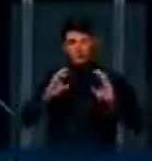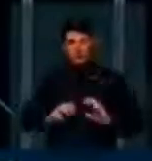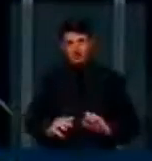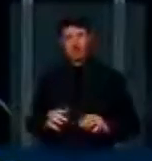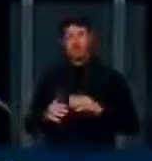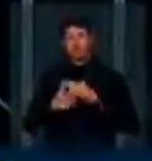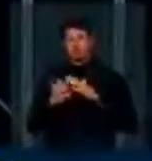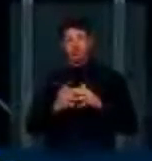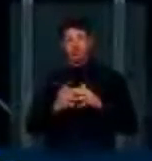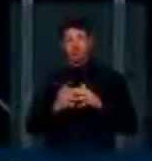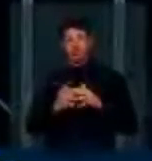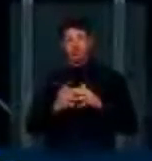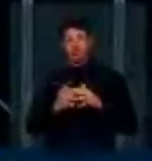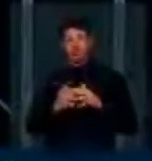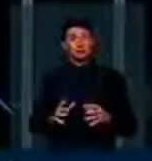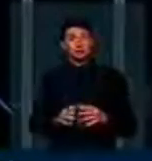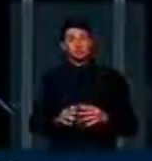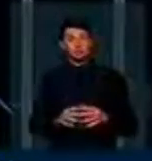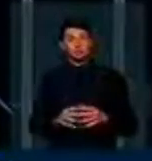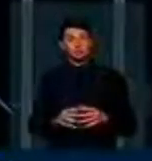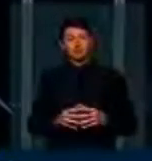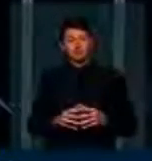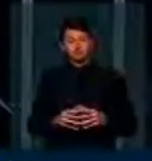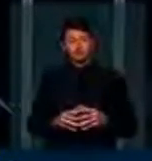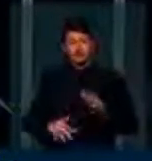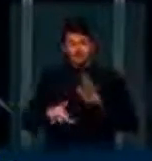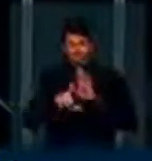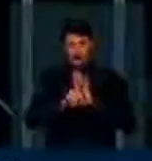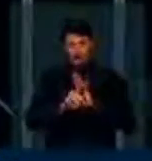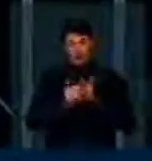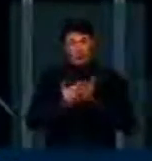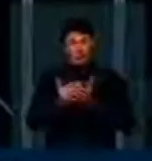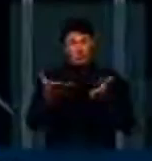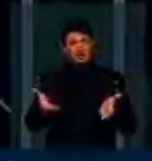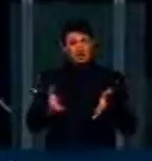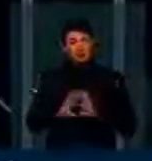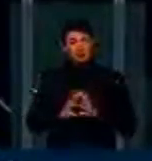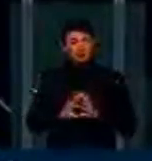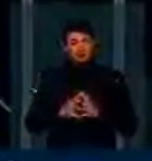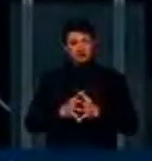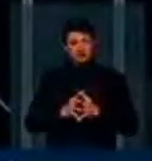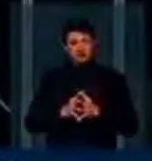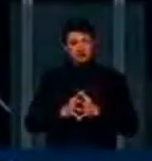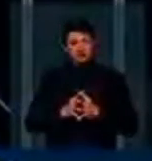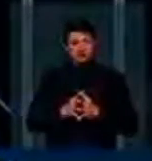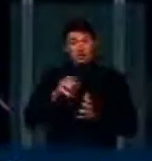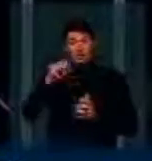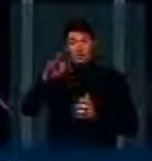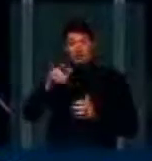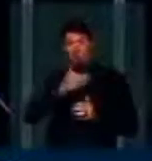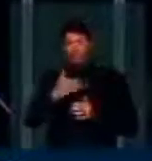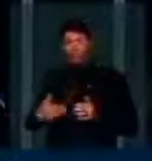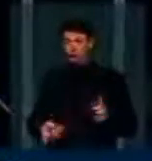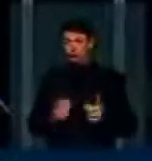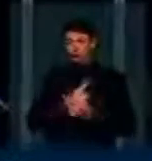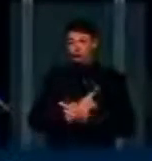iniciativa privada, é permitido. O princípio da legalidade funciona desse jeito. Para os agentes públicos é o contrário.